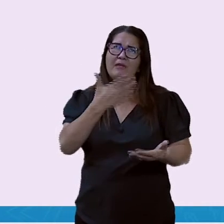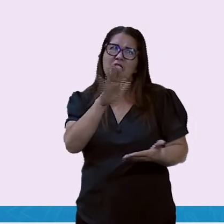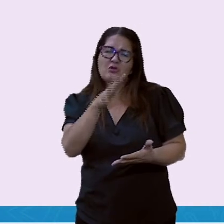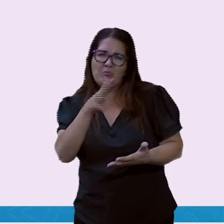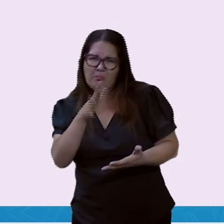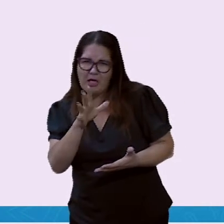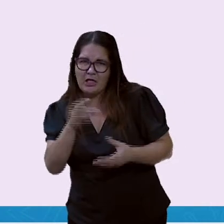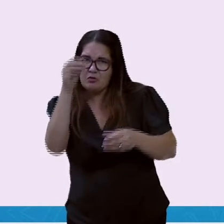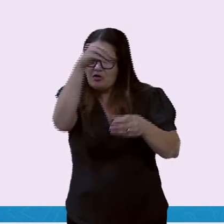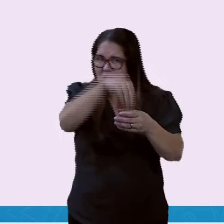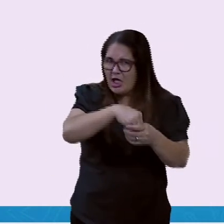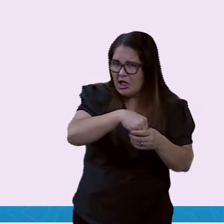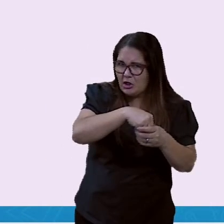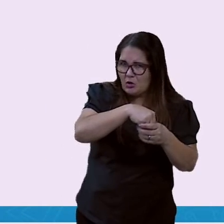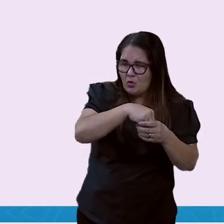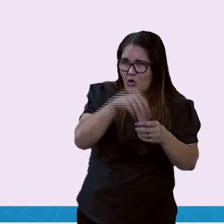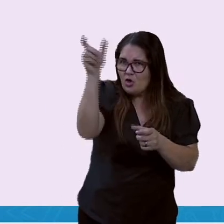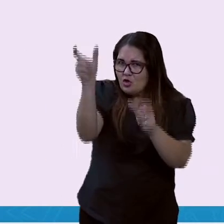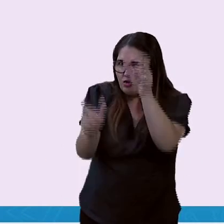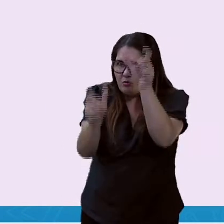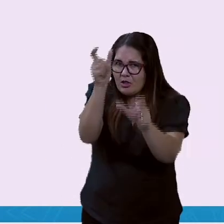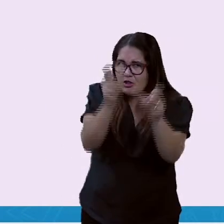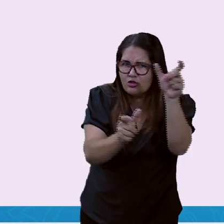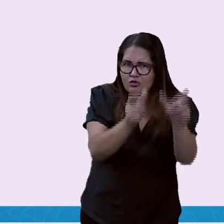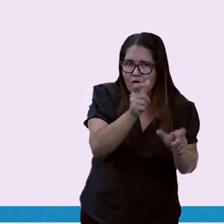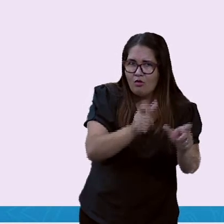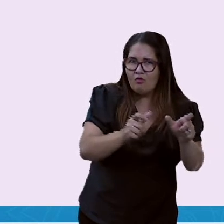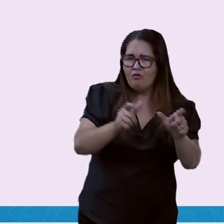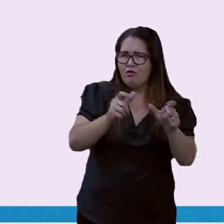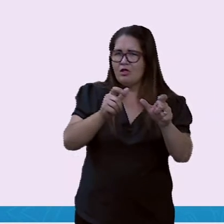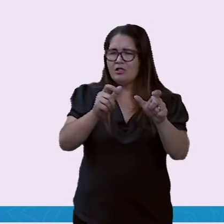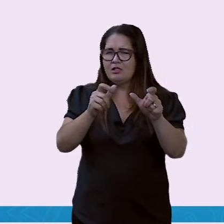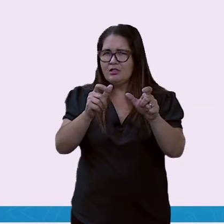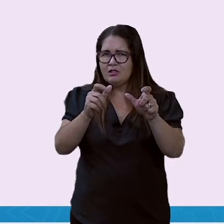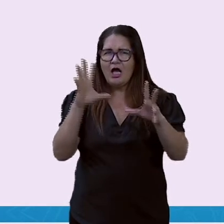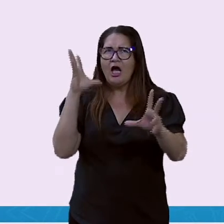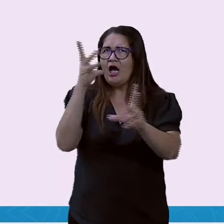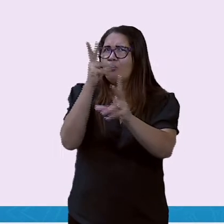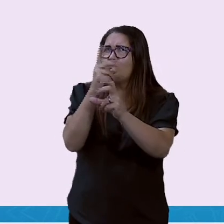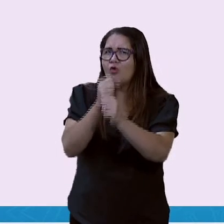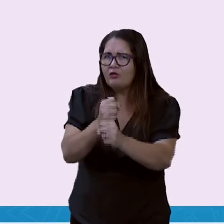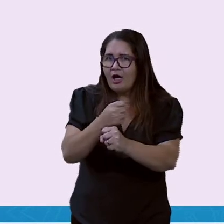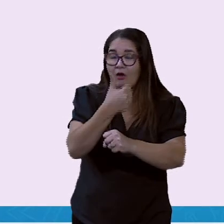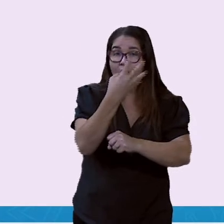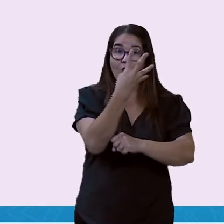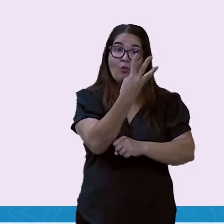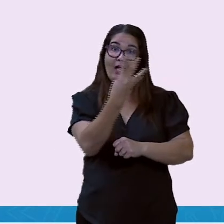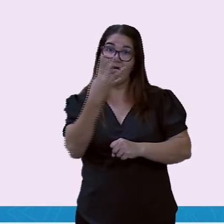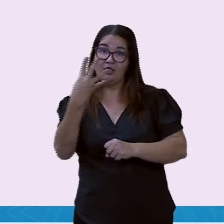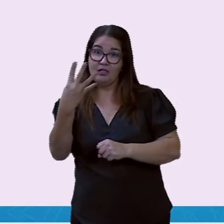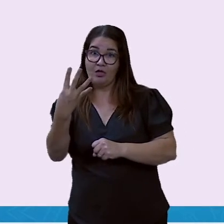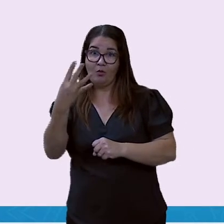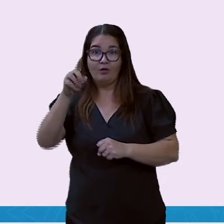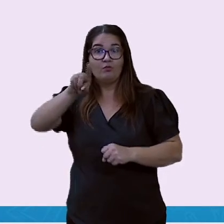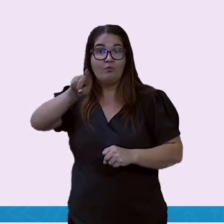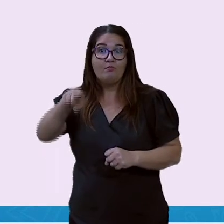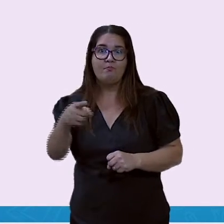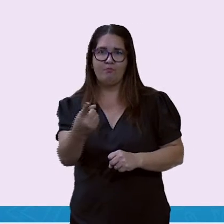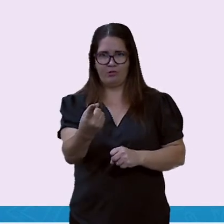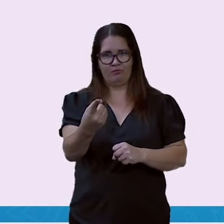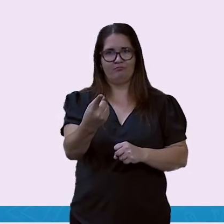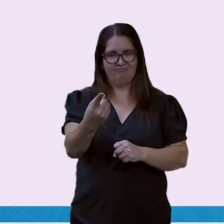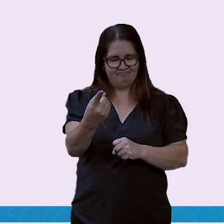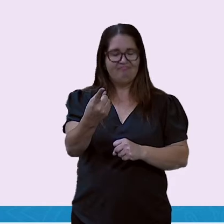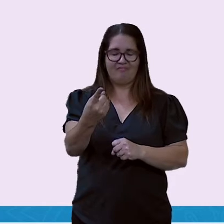consegue, né, colocar aí nessa arena 44 mil torcedores.